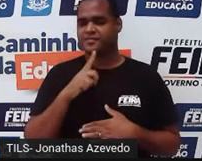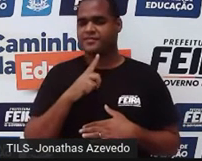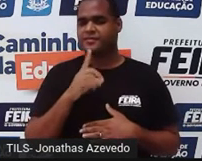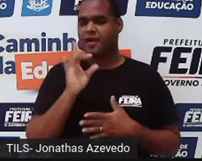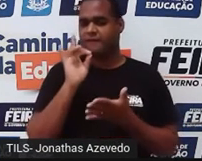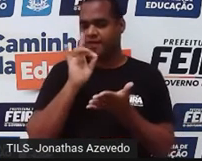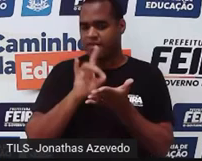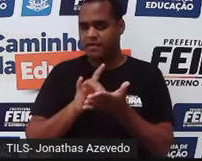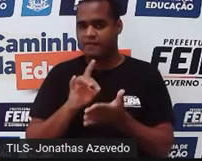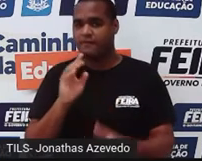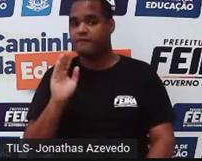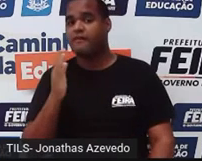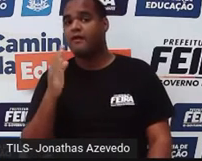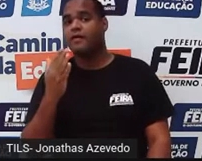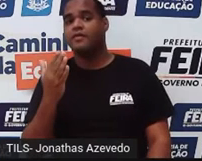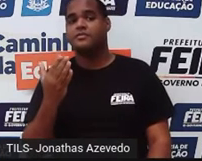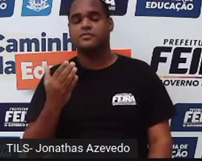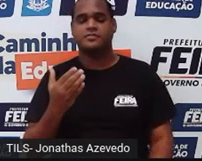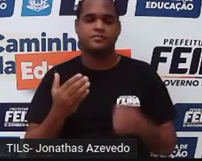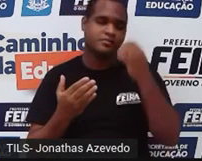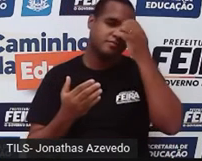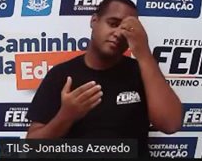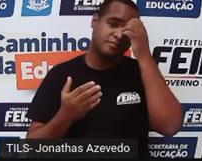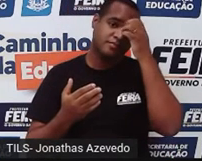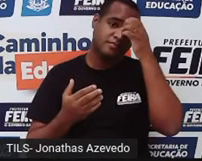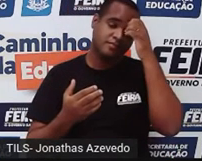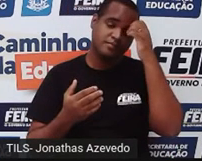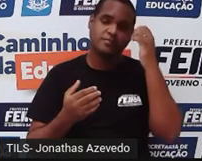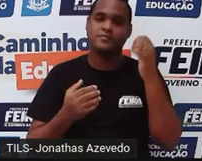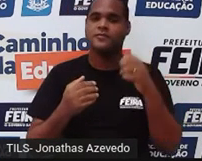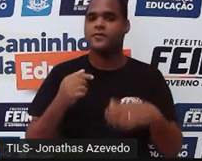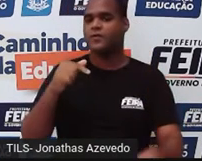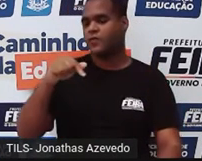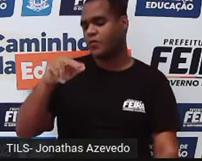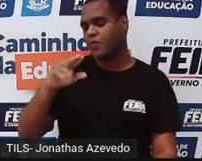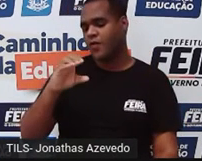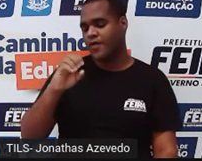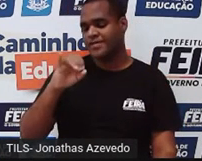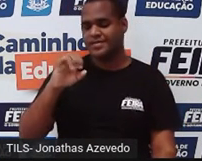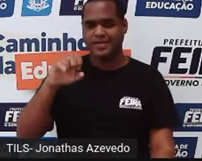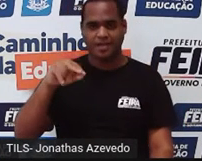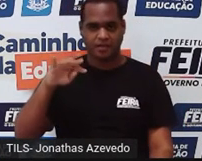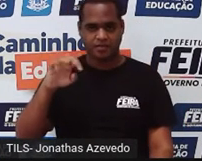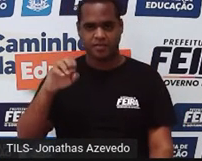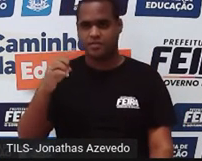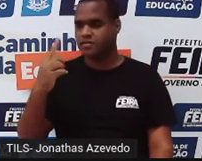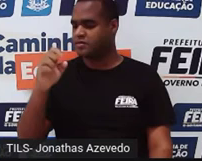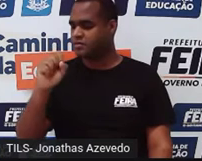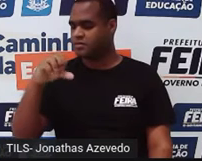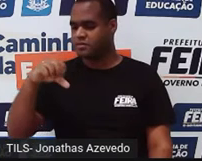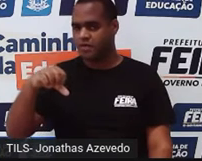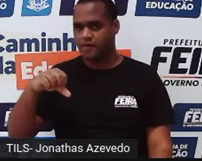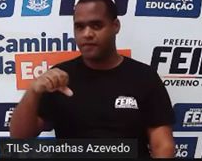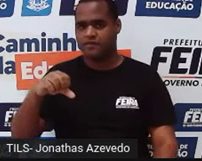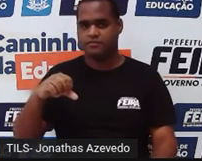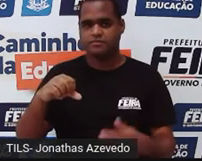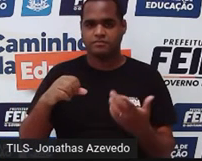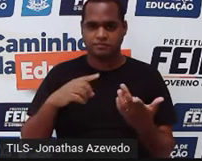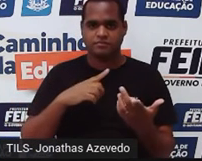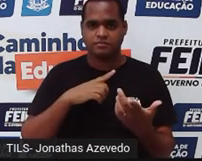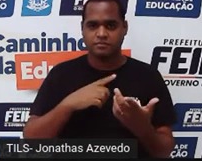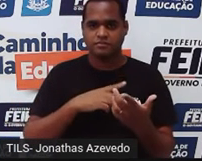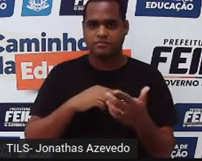verdadeiro ou falso. O quociente entre 189 por 9